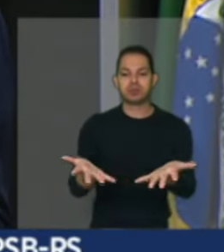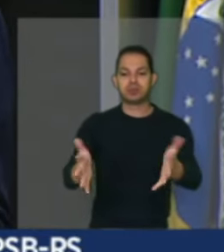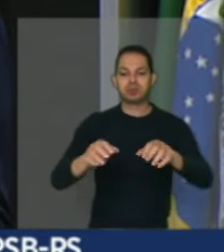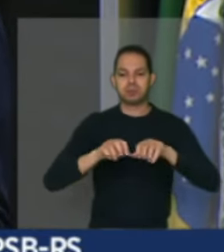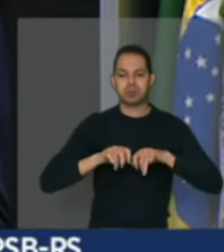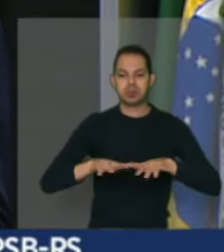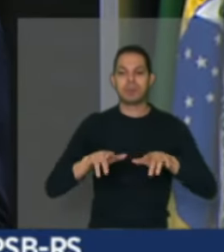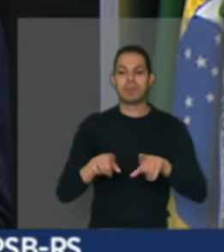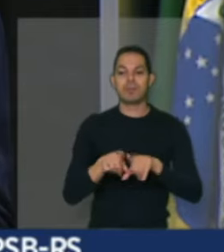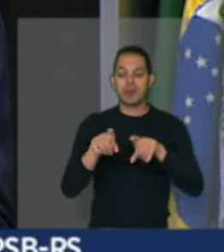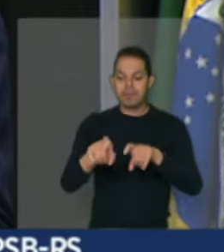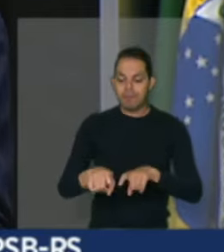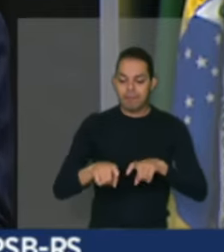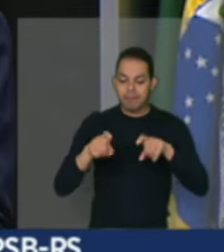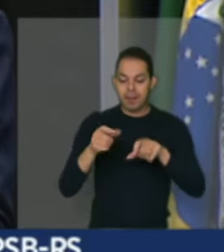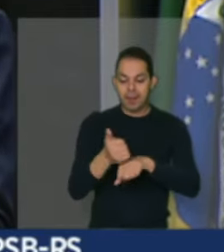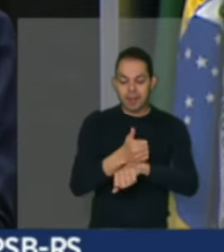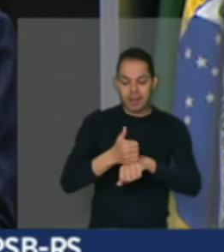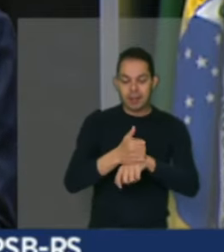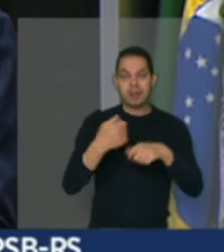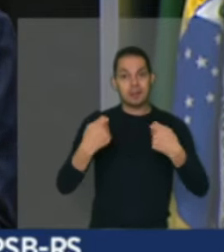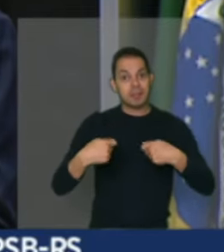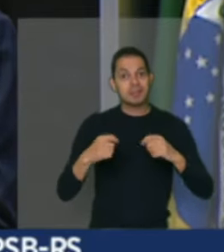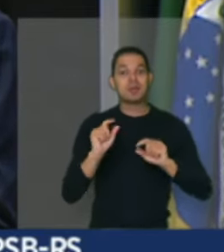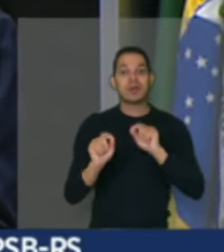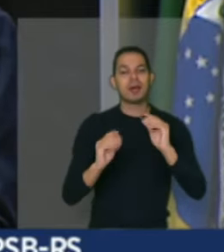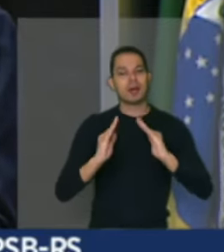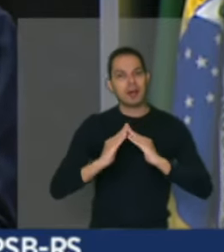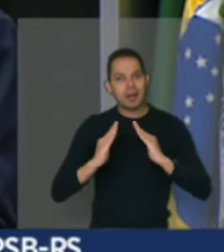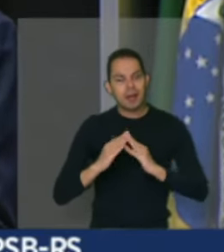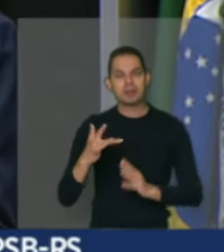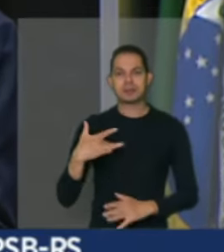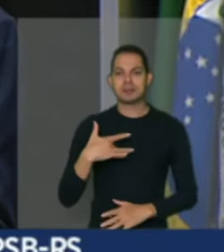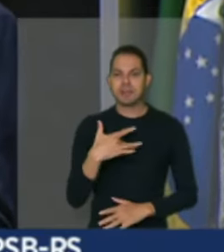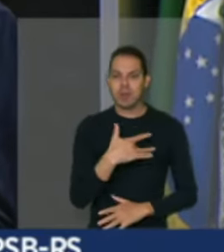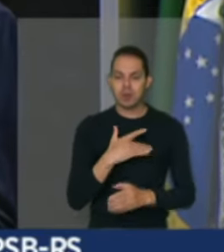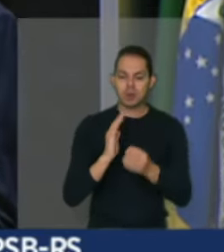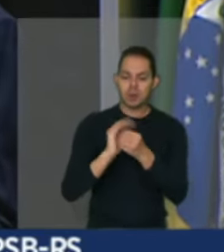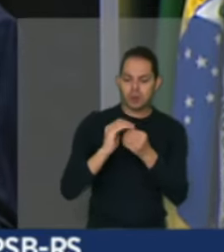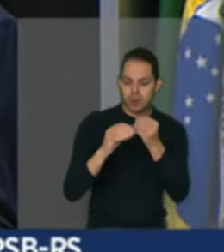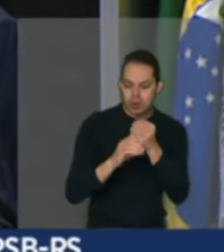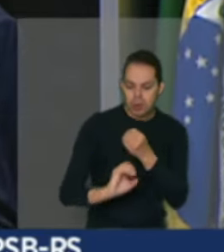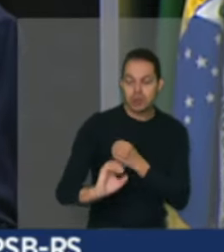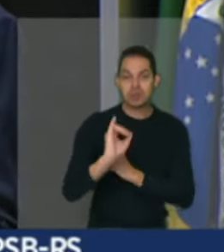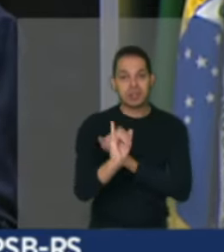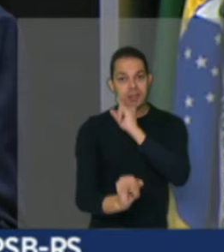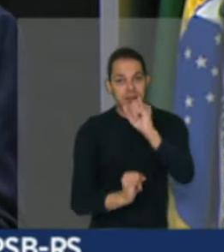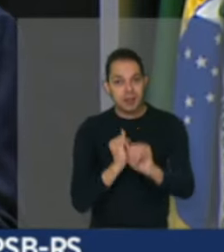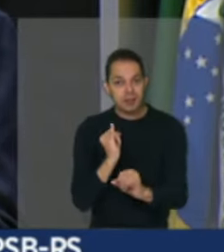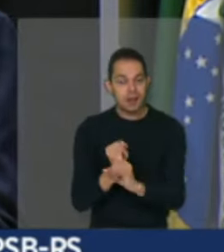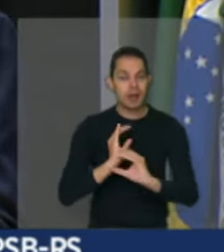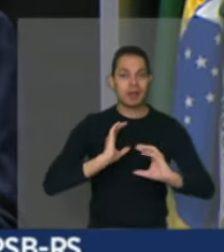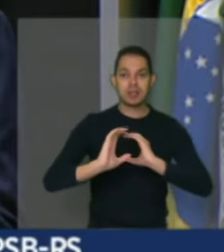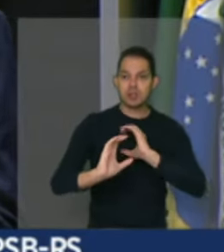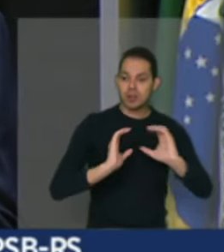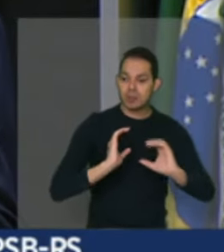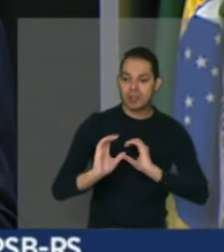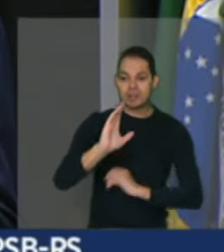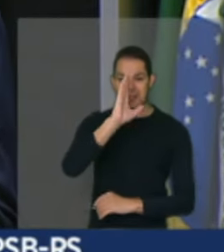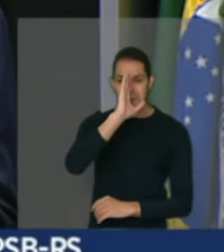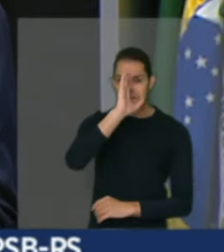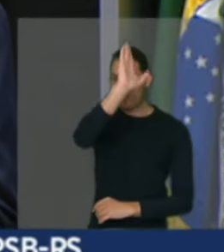Agricultor também precisa de casa, de saúde, saneamento, comunicação, internet, sobretudo para a juventude